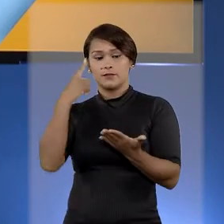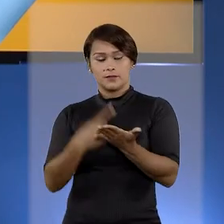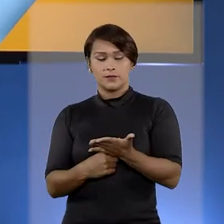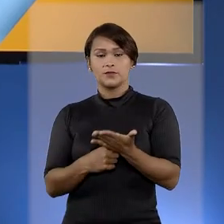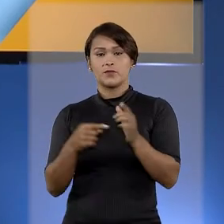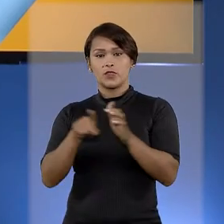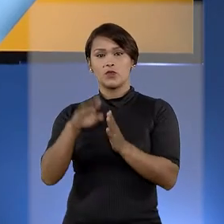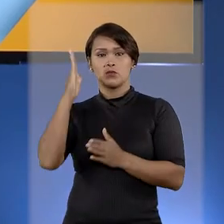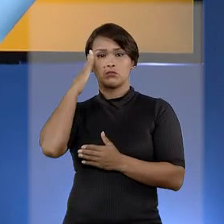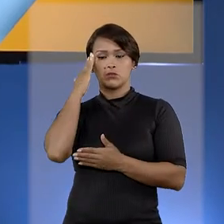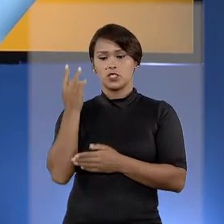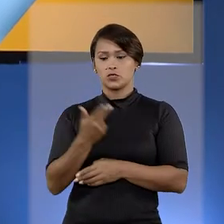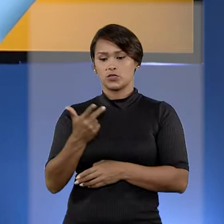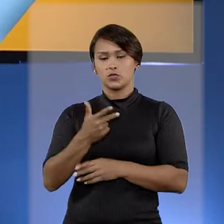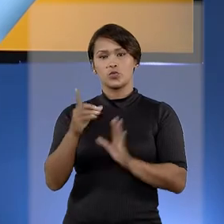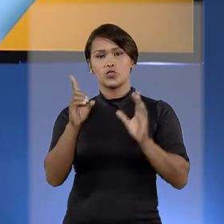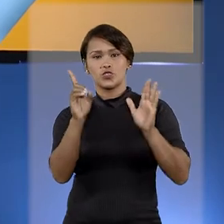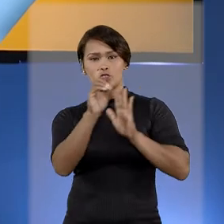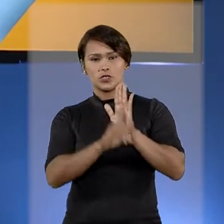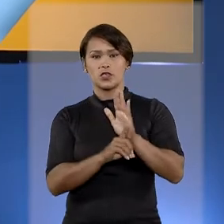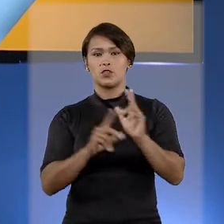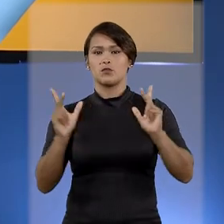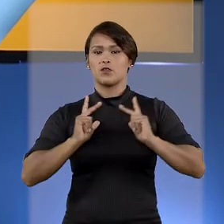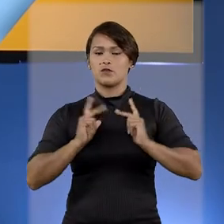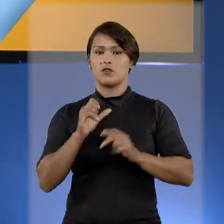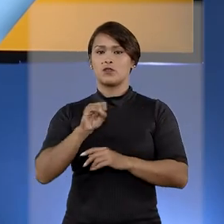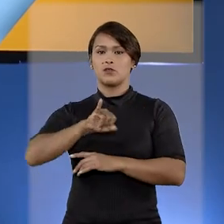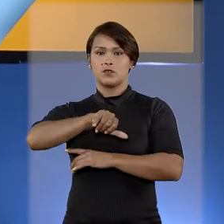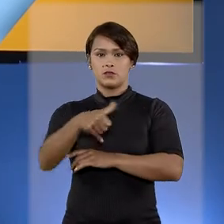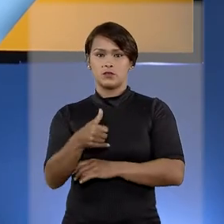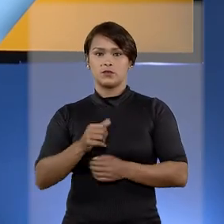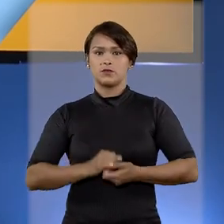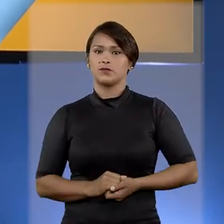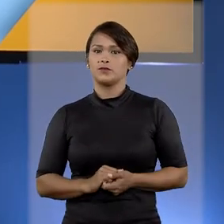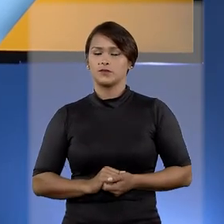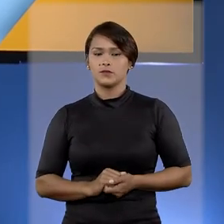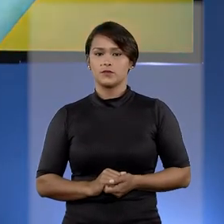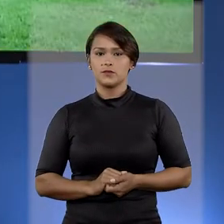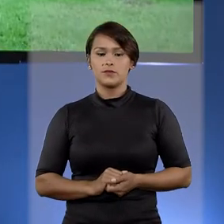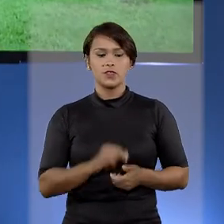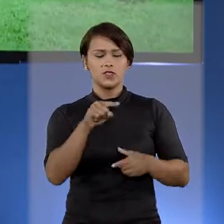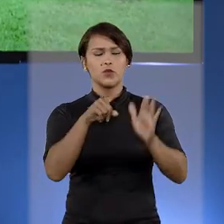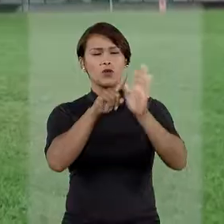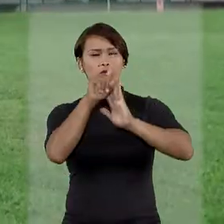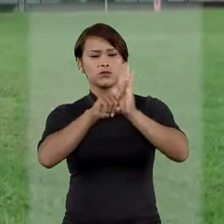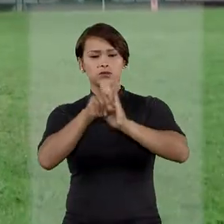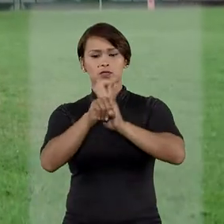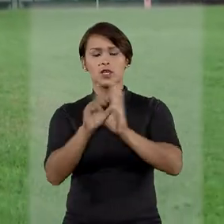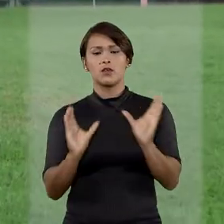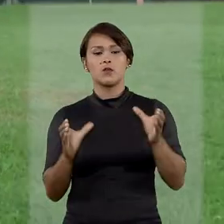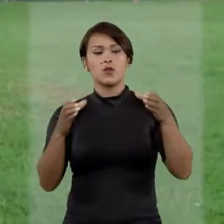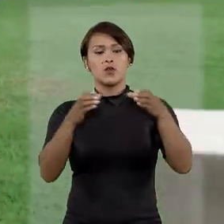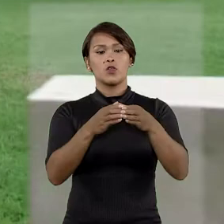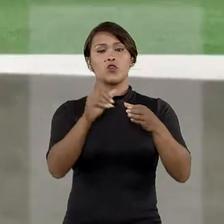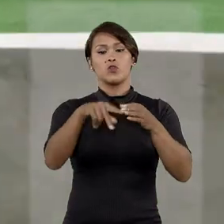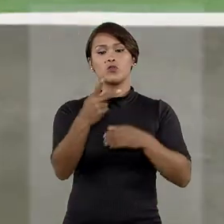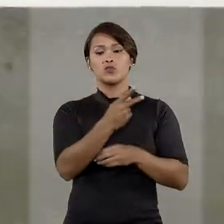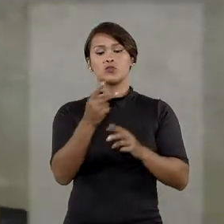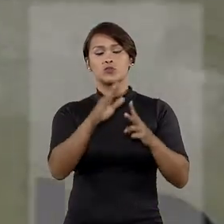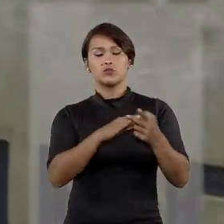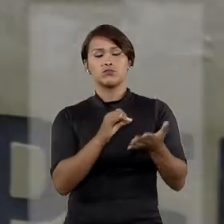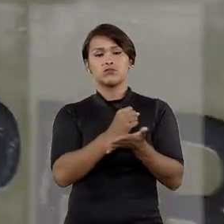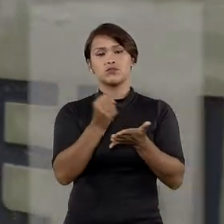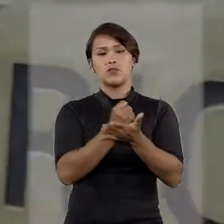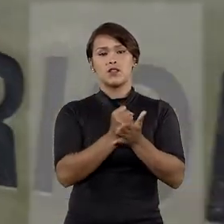decisão confirma entendimento das turmas de direito privado do STJ. No caso analisado pelo colegiado, dois